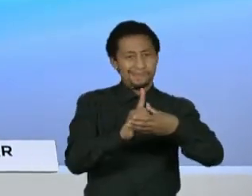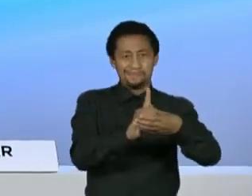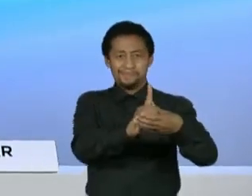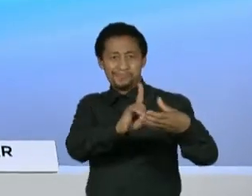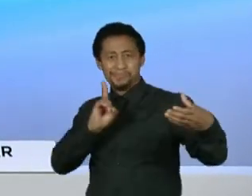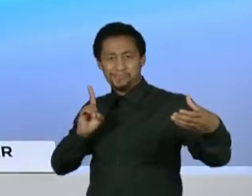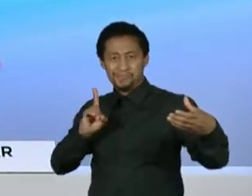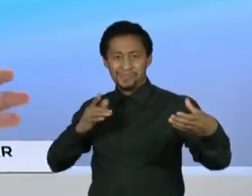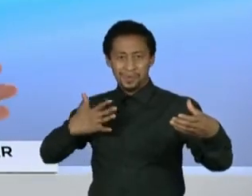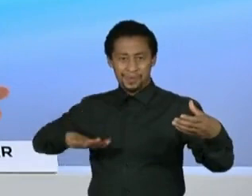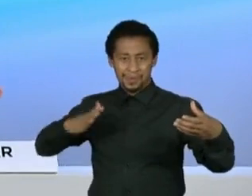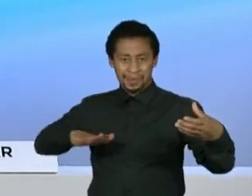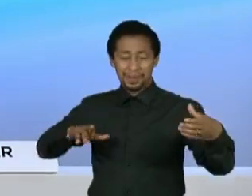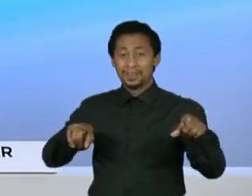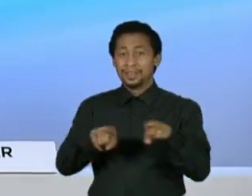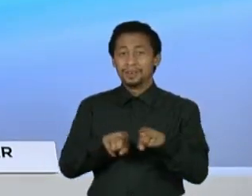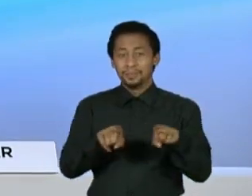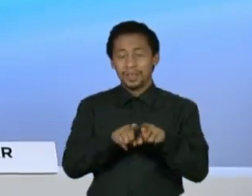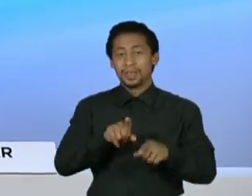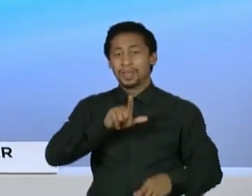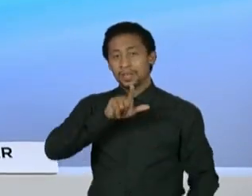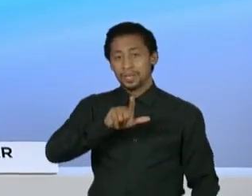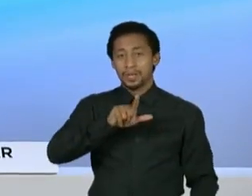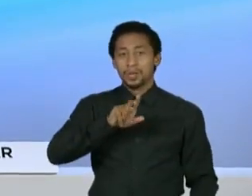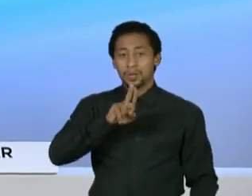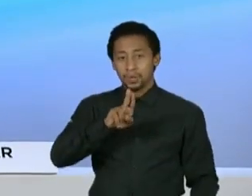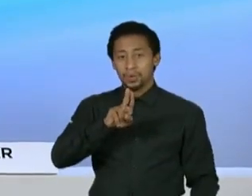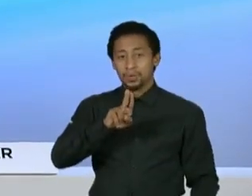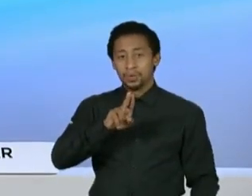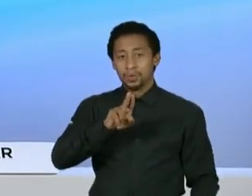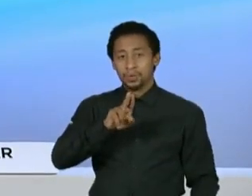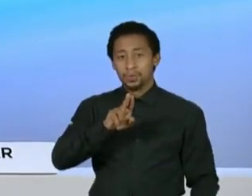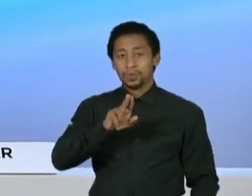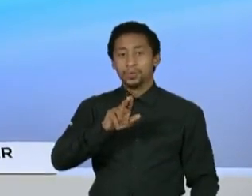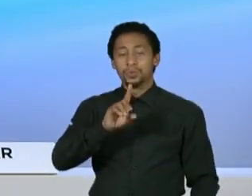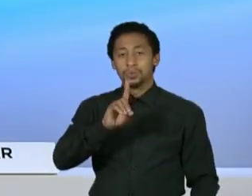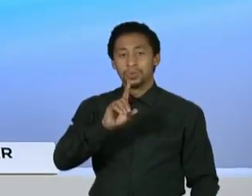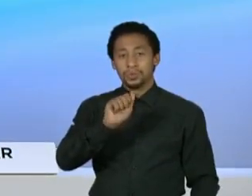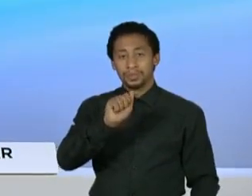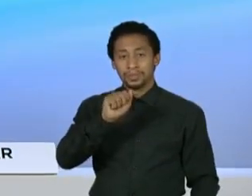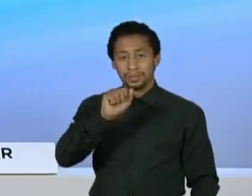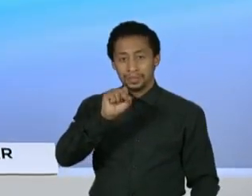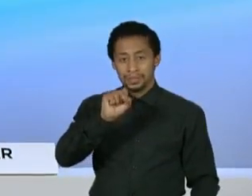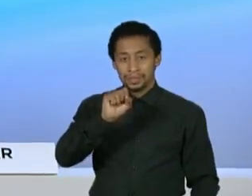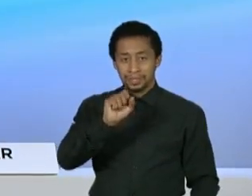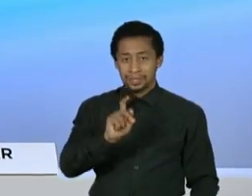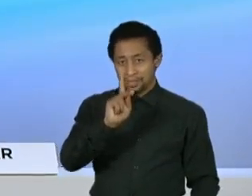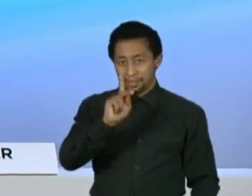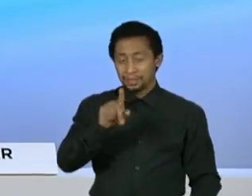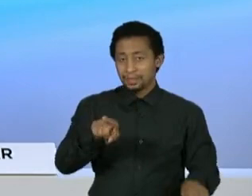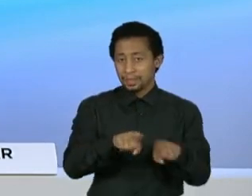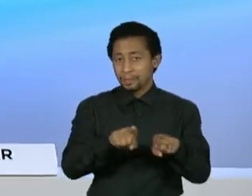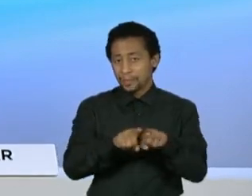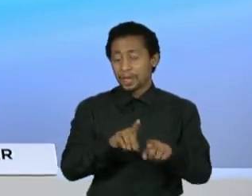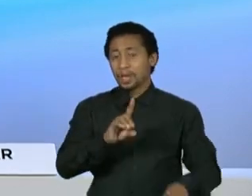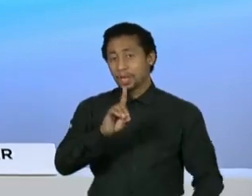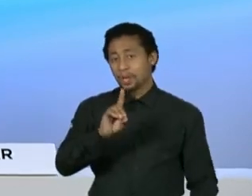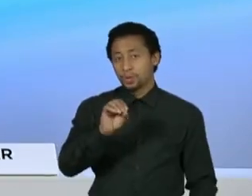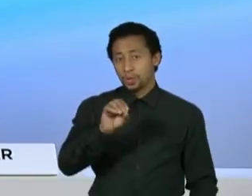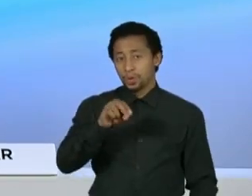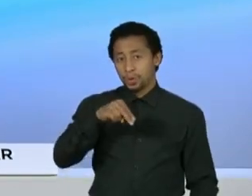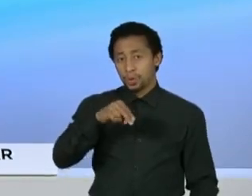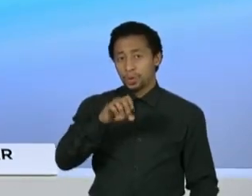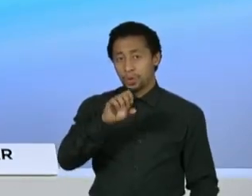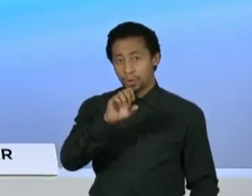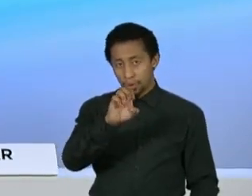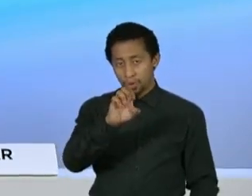Luhansk, Donetsk? É possível imaginar uma Ucrânia outra vez, anterior a